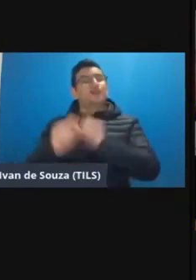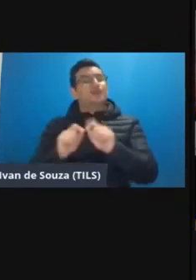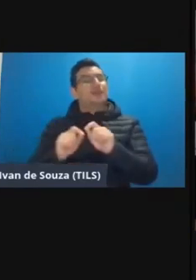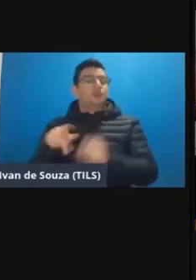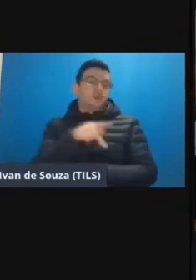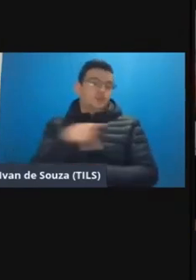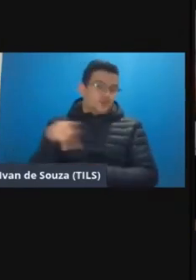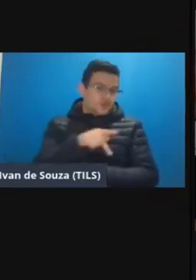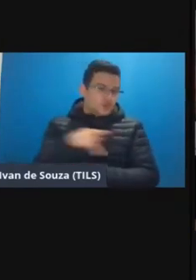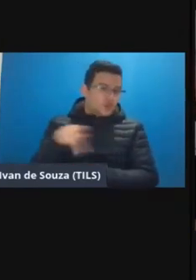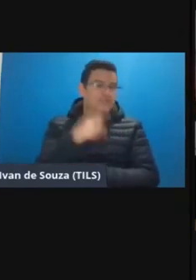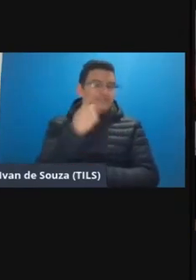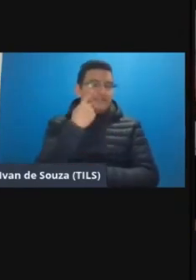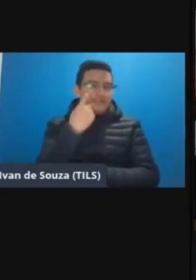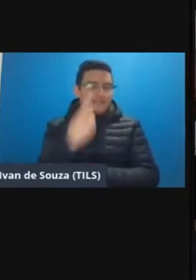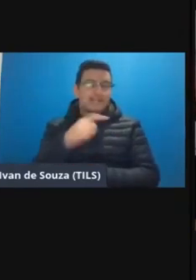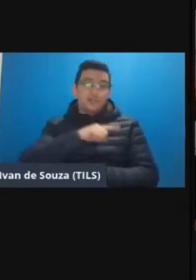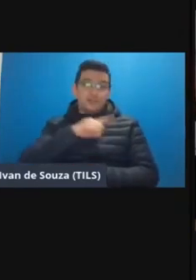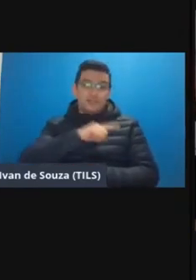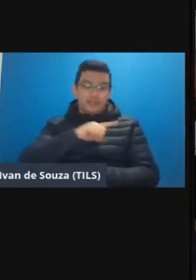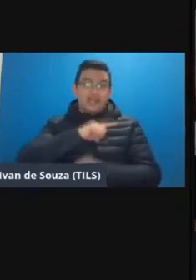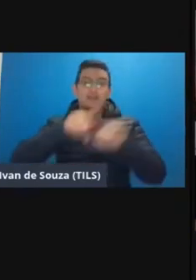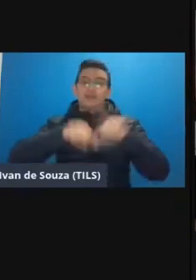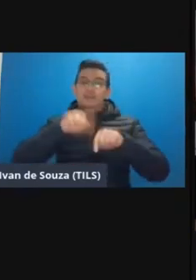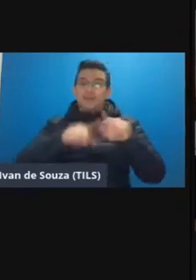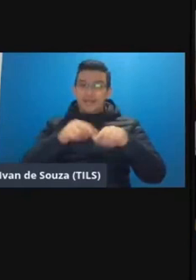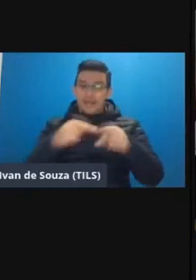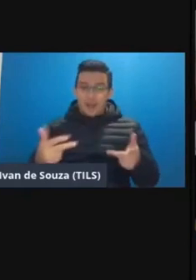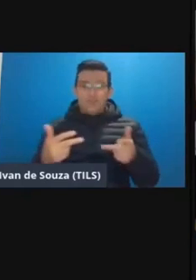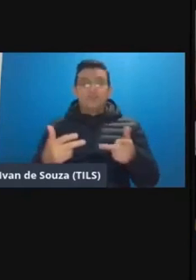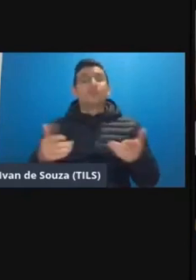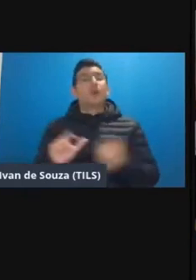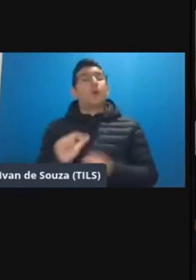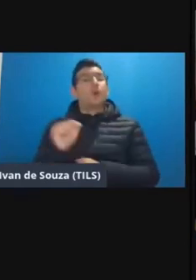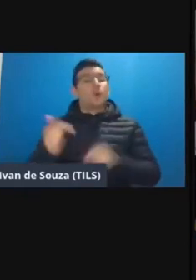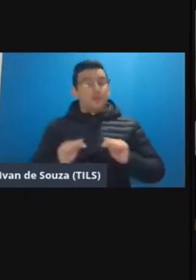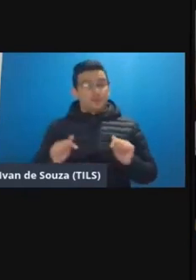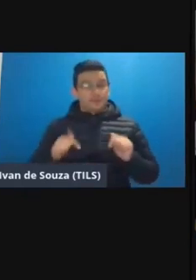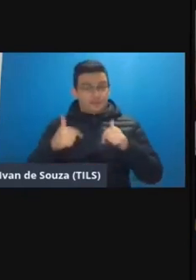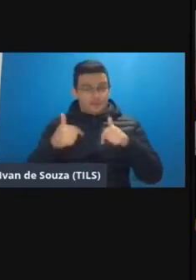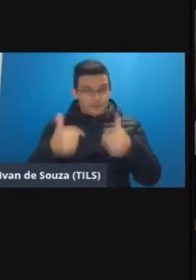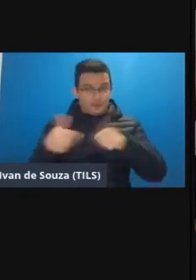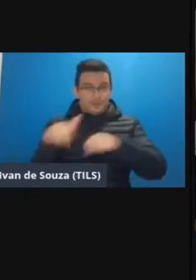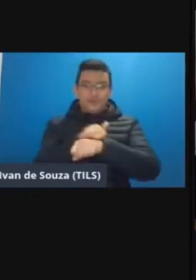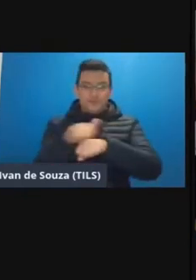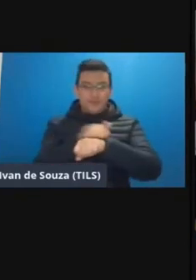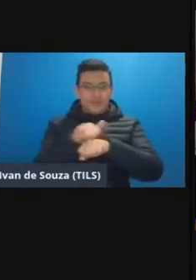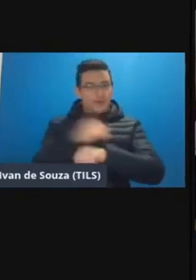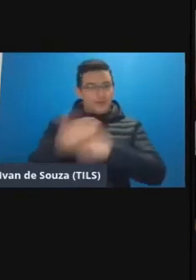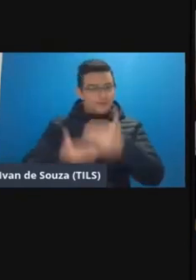docentes enfim os interessados encontrem esse material outras ações e estratégias